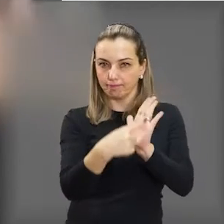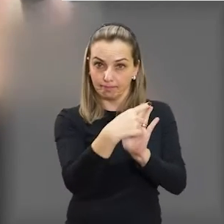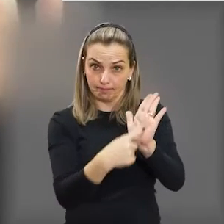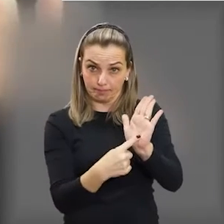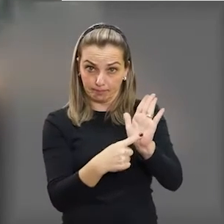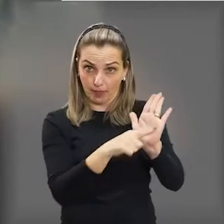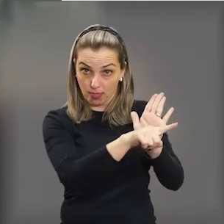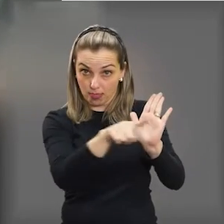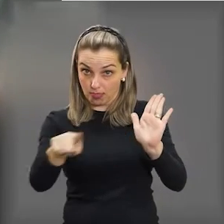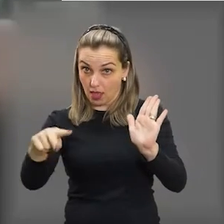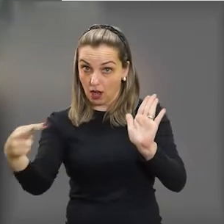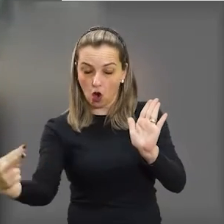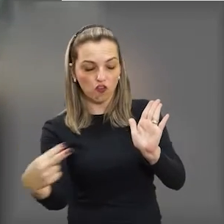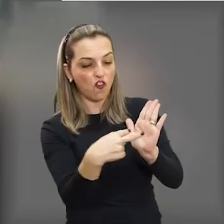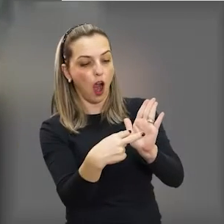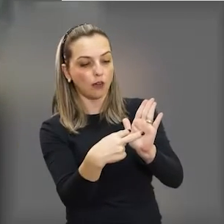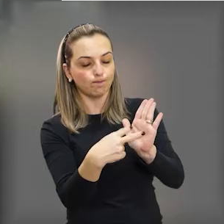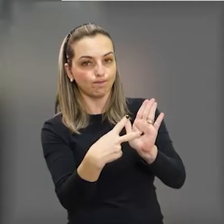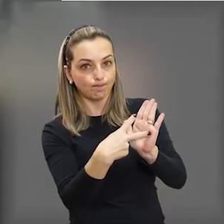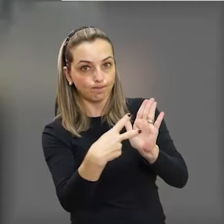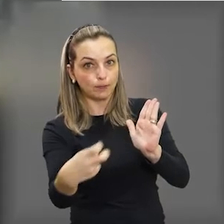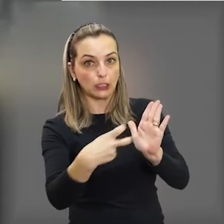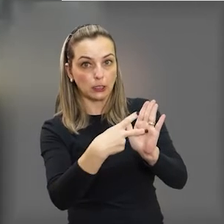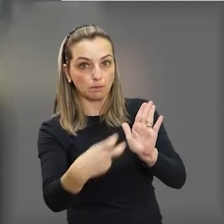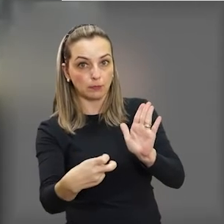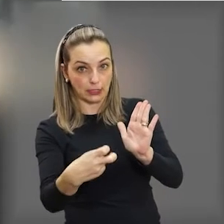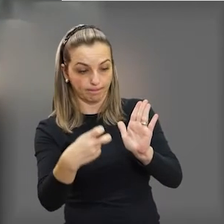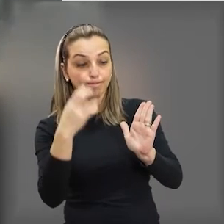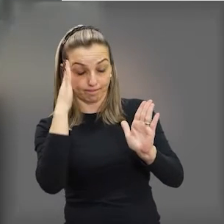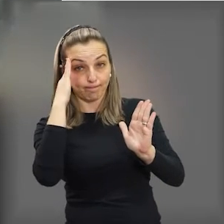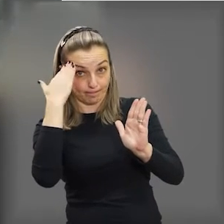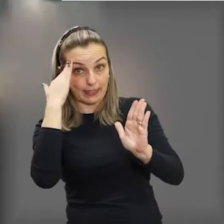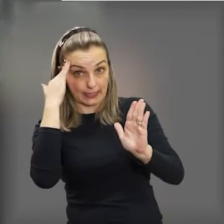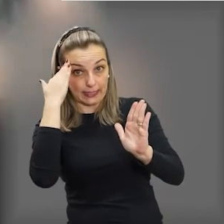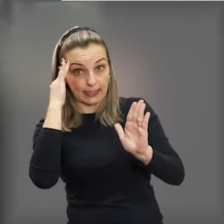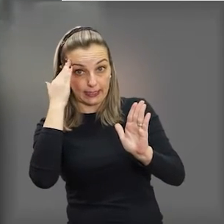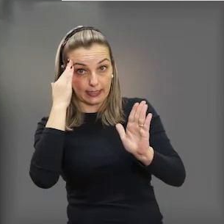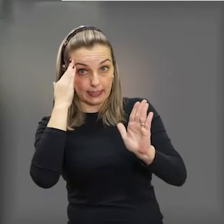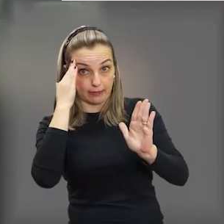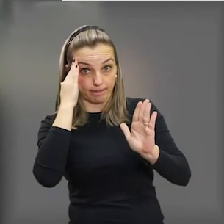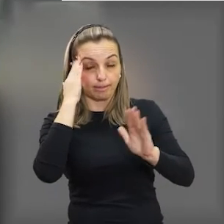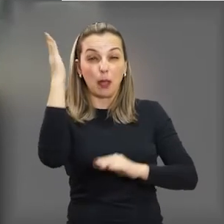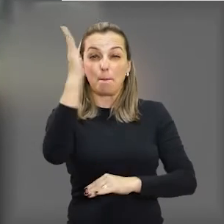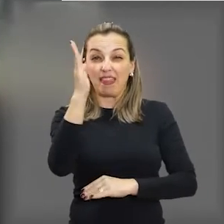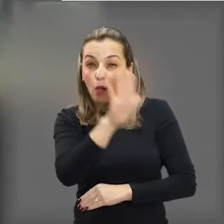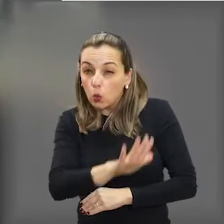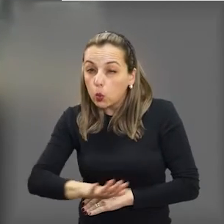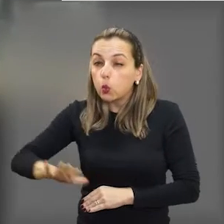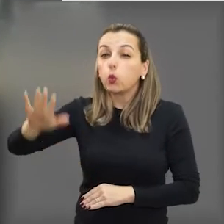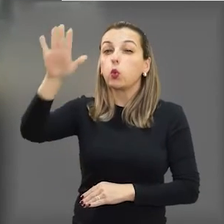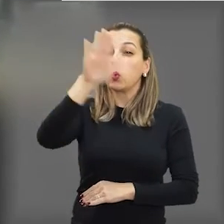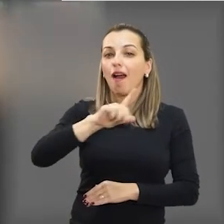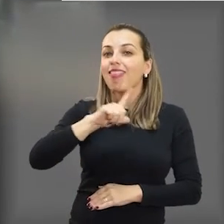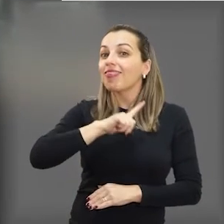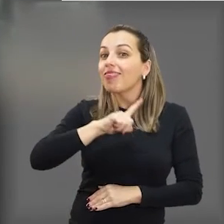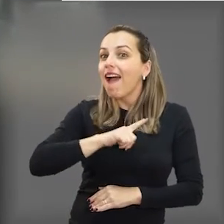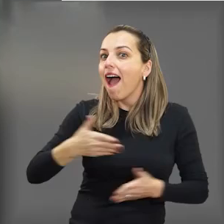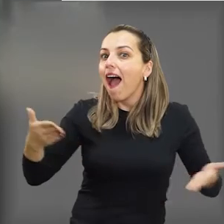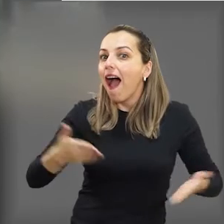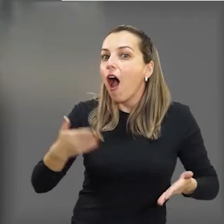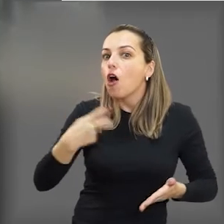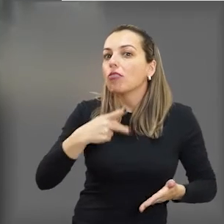para que ela possa se posicionar. E as pessoas têm que ter o entendimento que isso é uma coisa que está